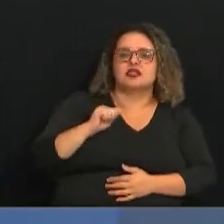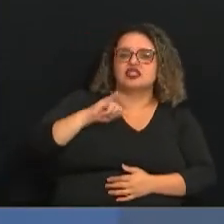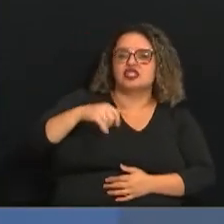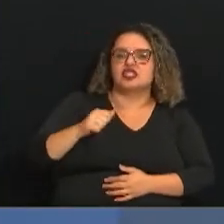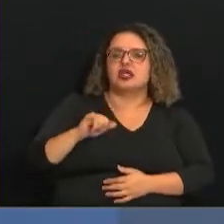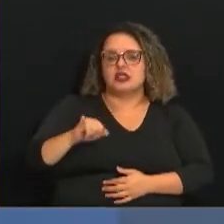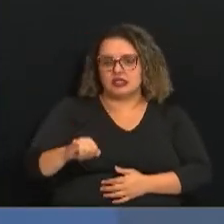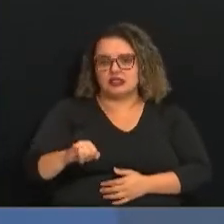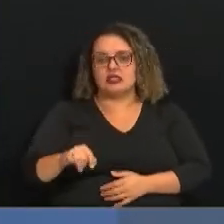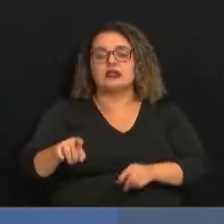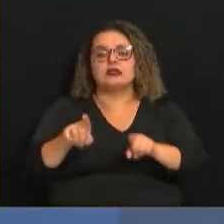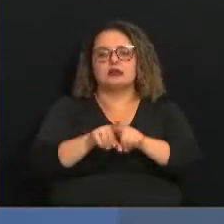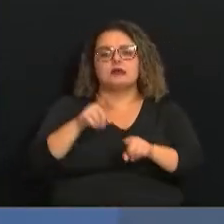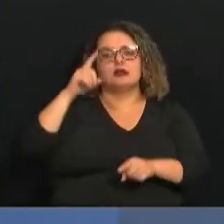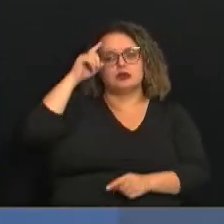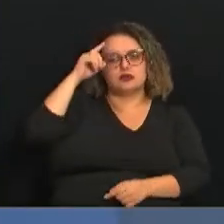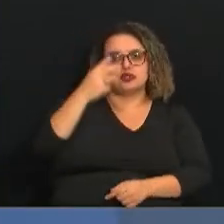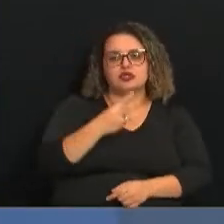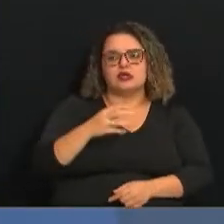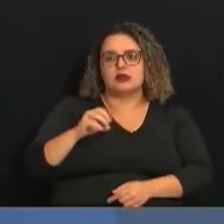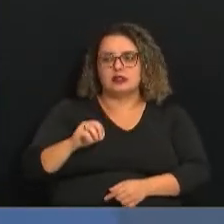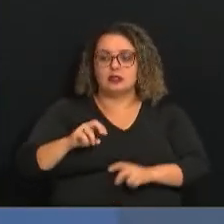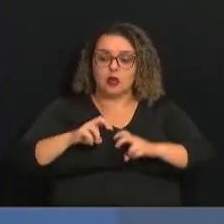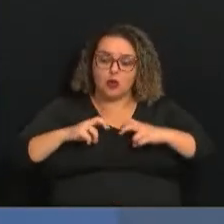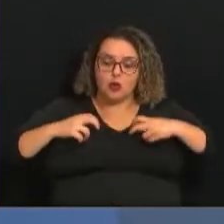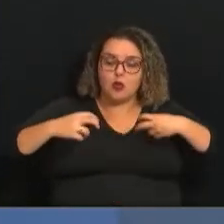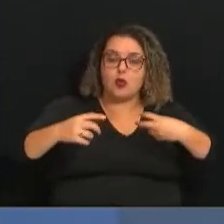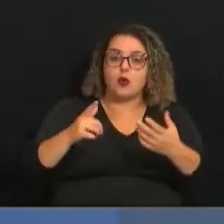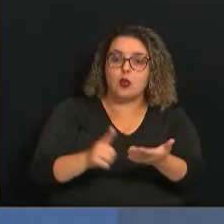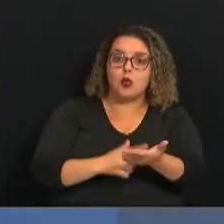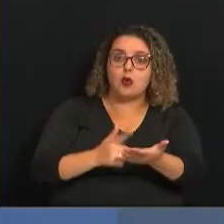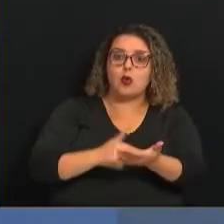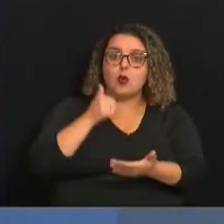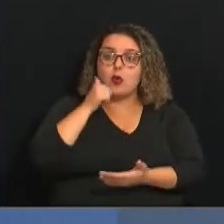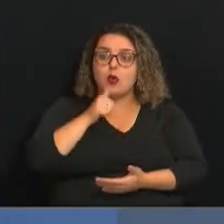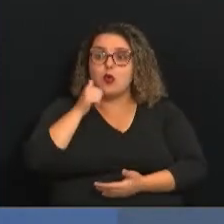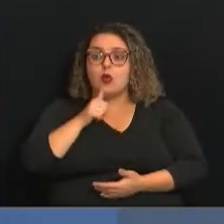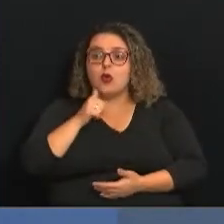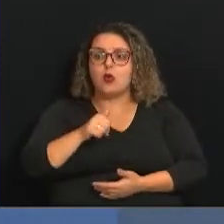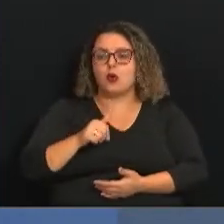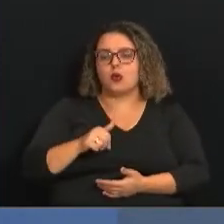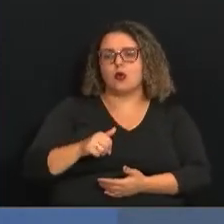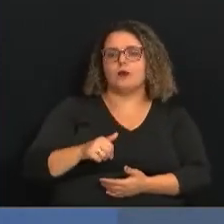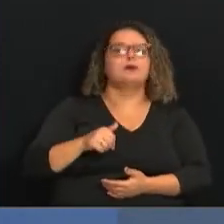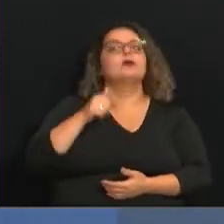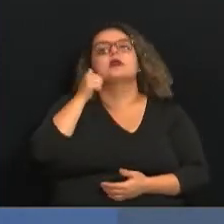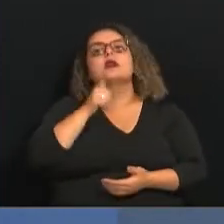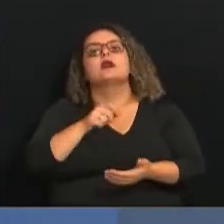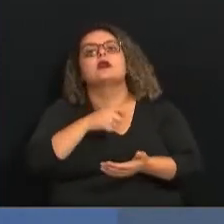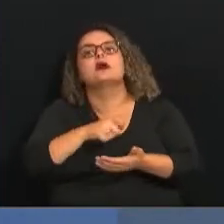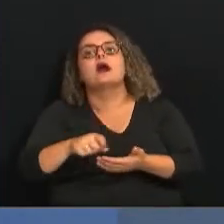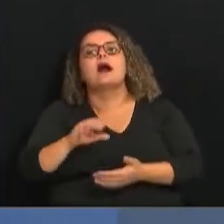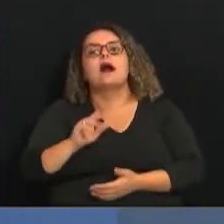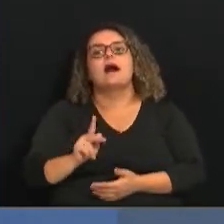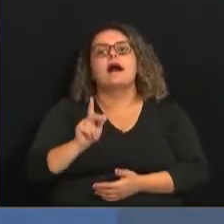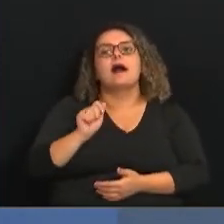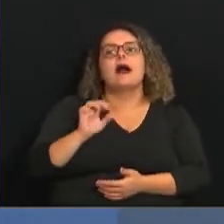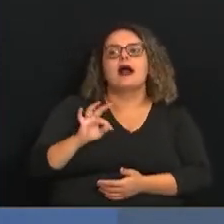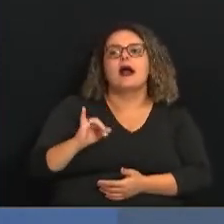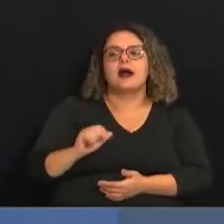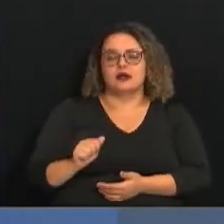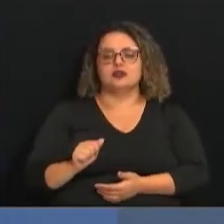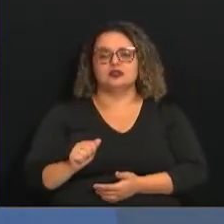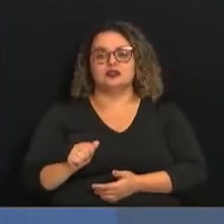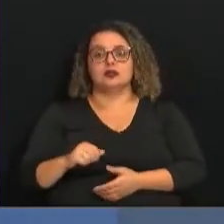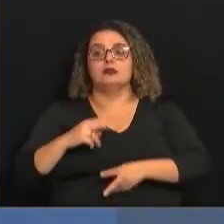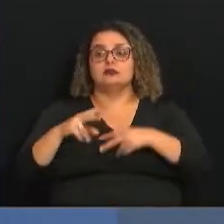no dia 30, com rodas de leitura do livro Mulheres de Roper, da autora Kátia Marquesi. O livro ganhou o